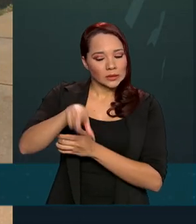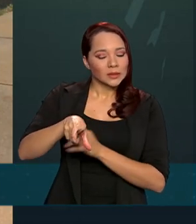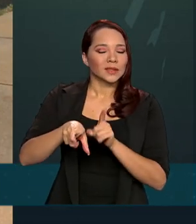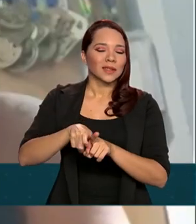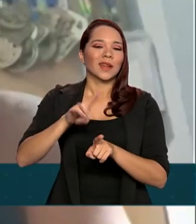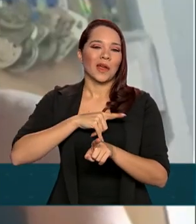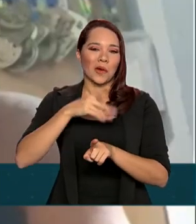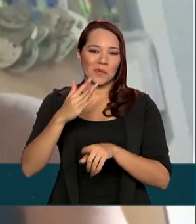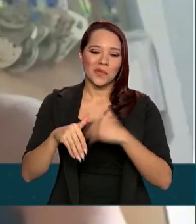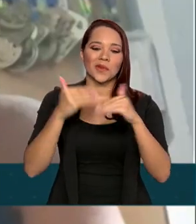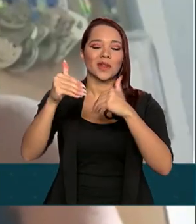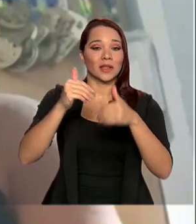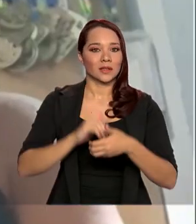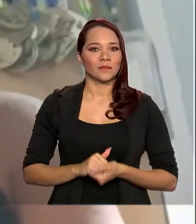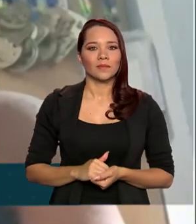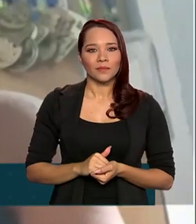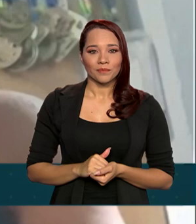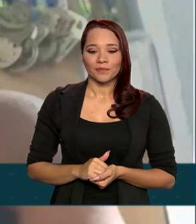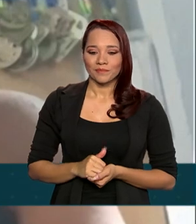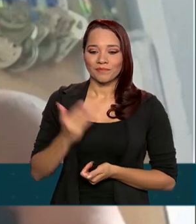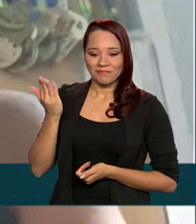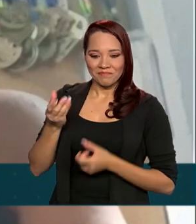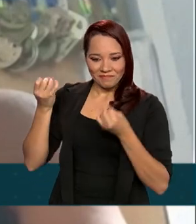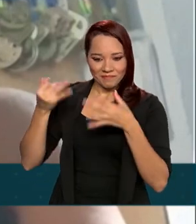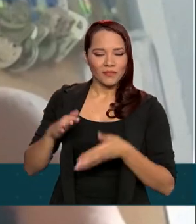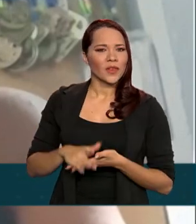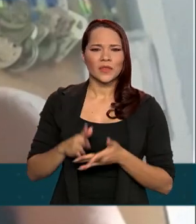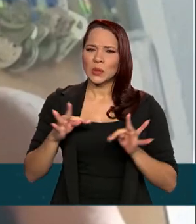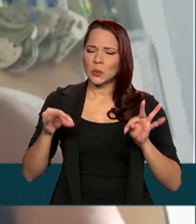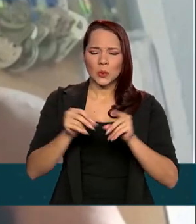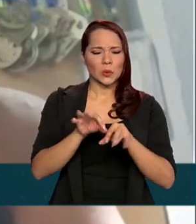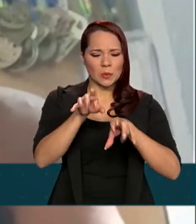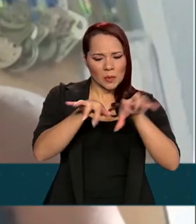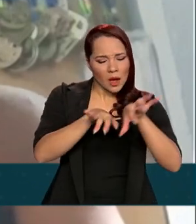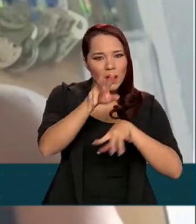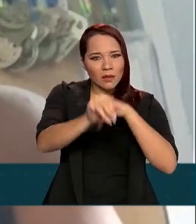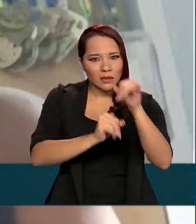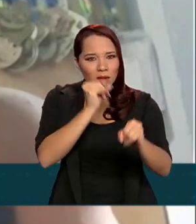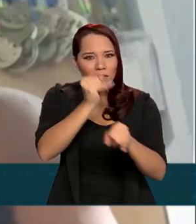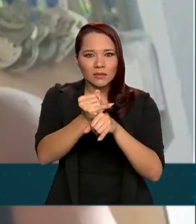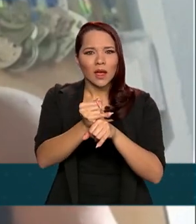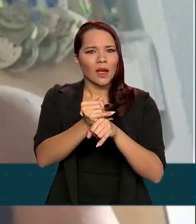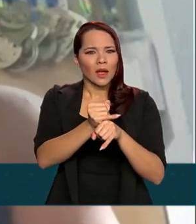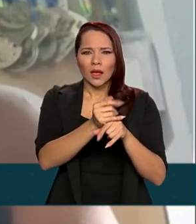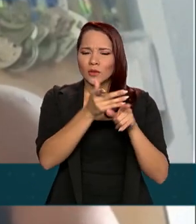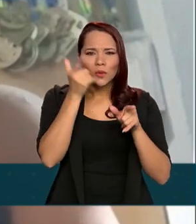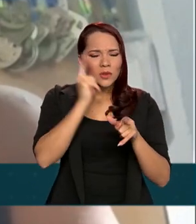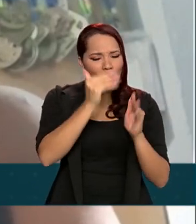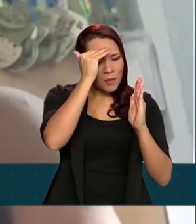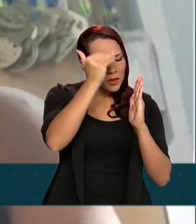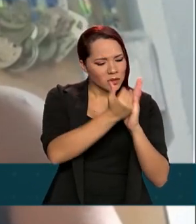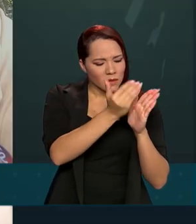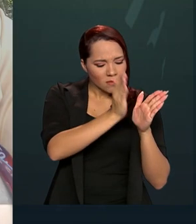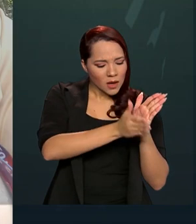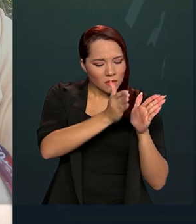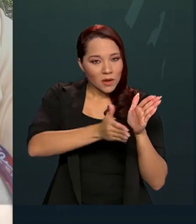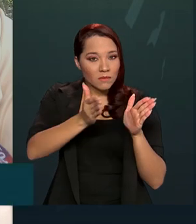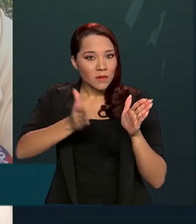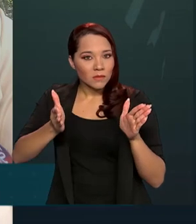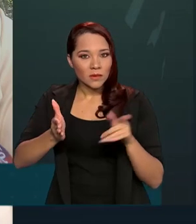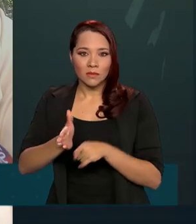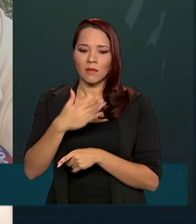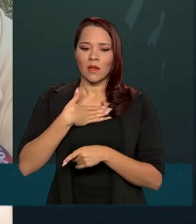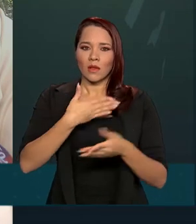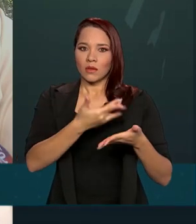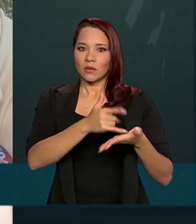um avanço. Fiz tudo de forma online, pelo site, segui o passo a passo, né? Para mim é um